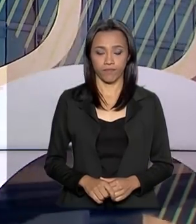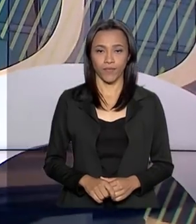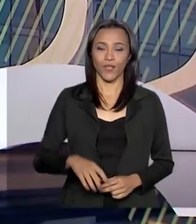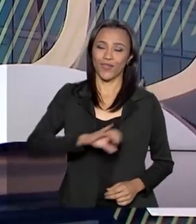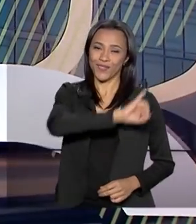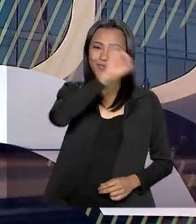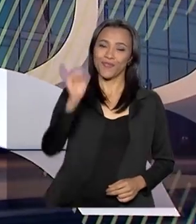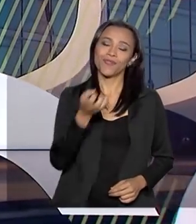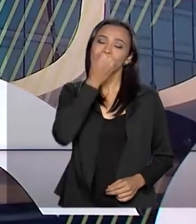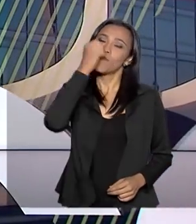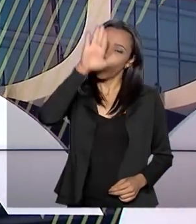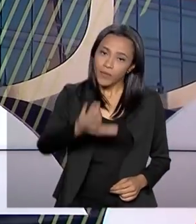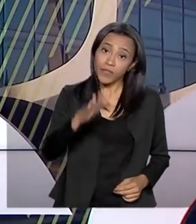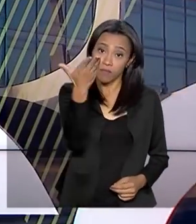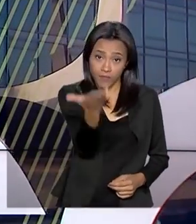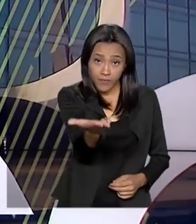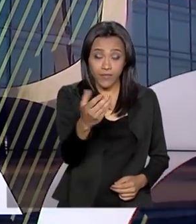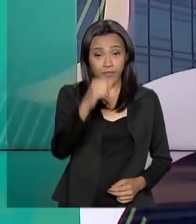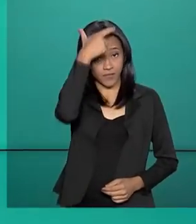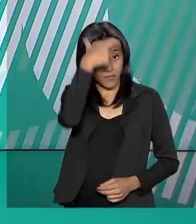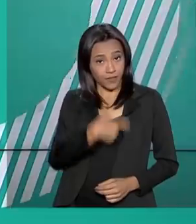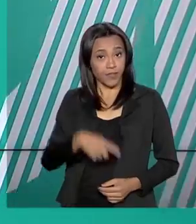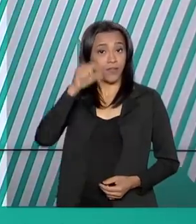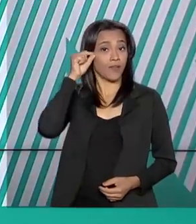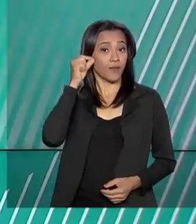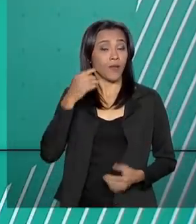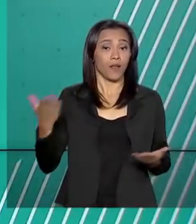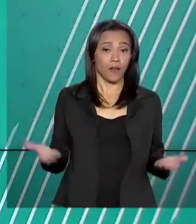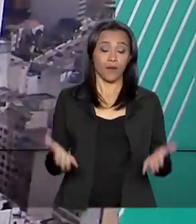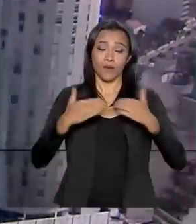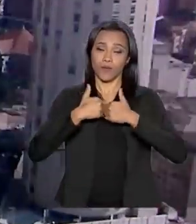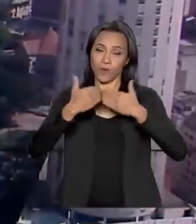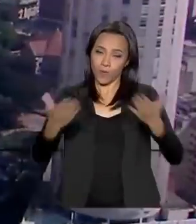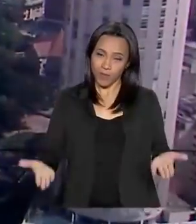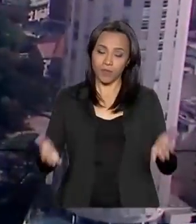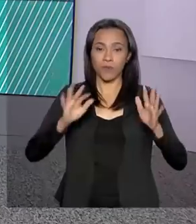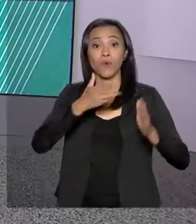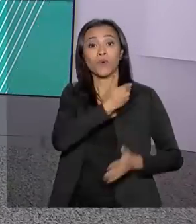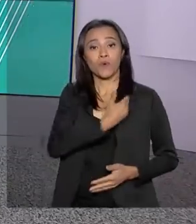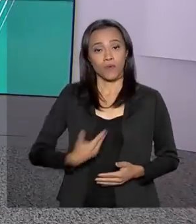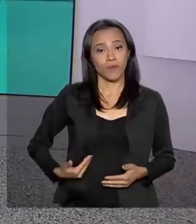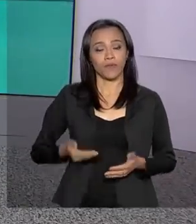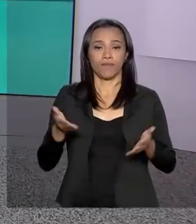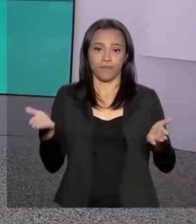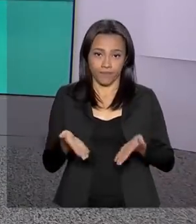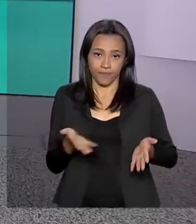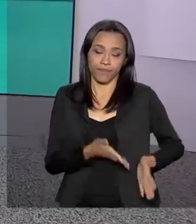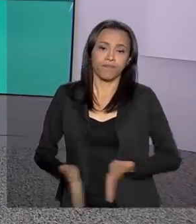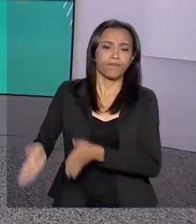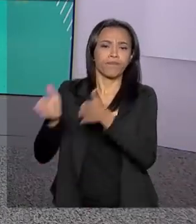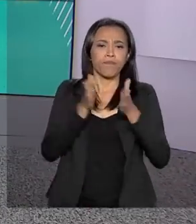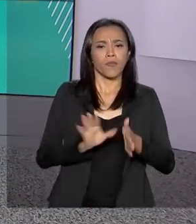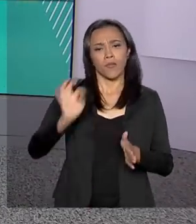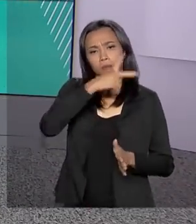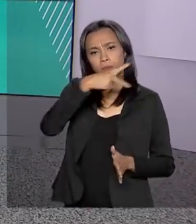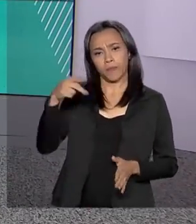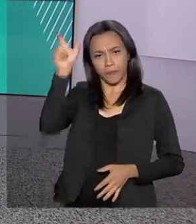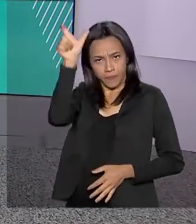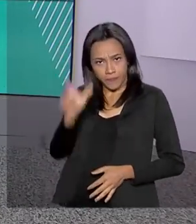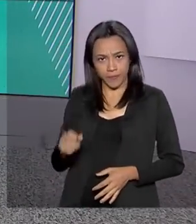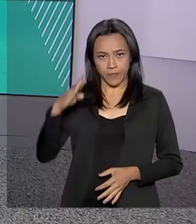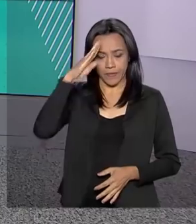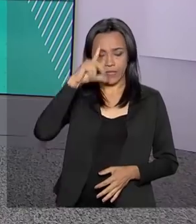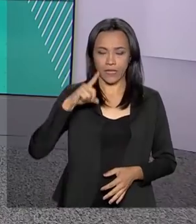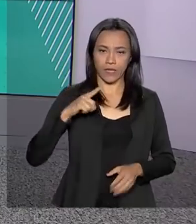Olá, boa tarde para você. Eu sou Roberto Camargo e está no ar o governo agora. O presidente Jair Bolsonaro reuniu